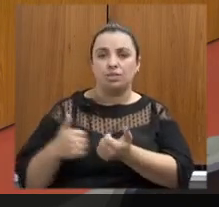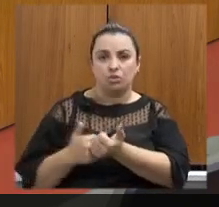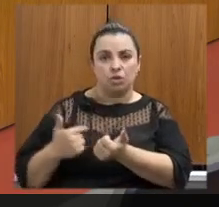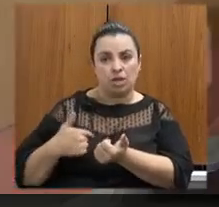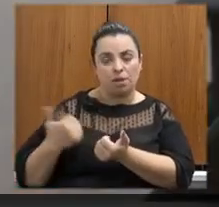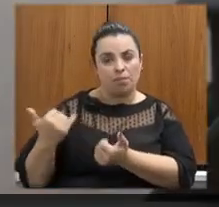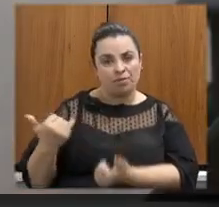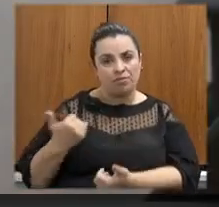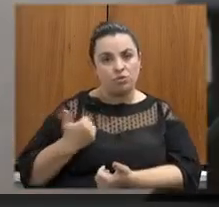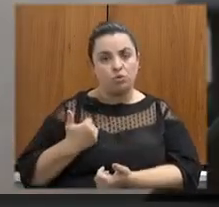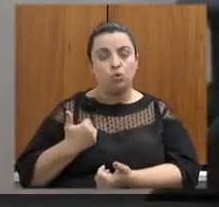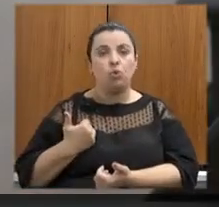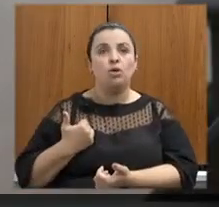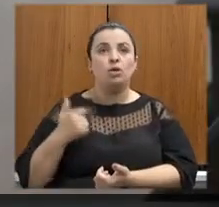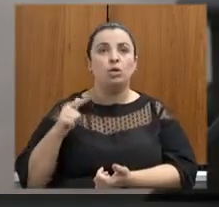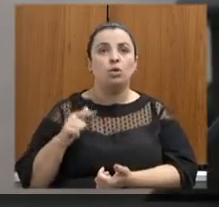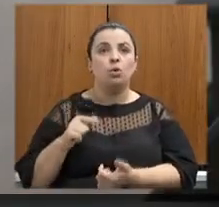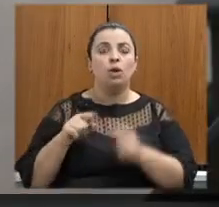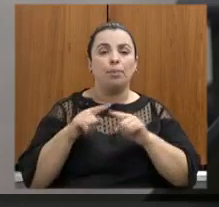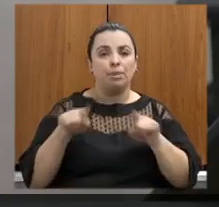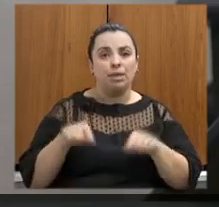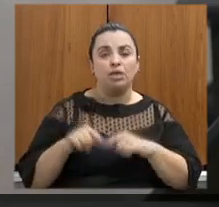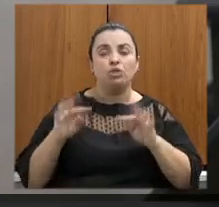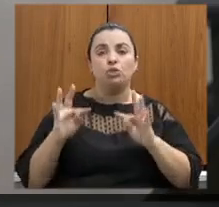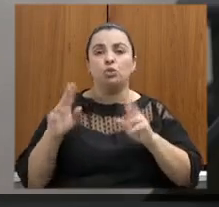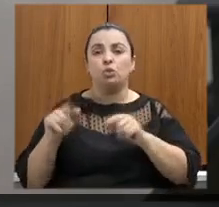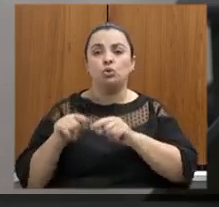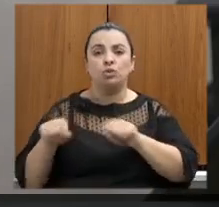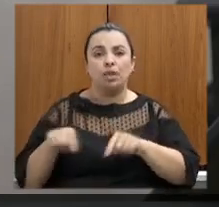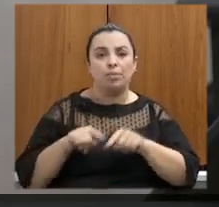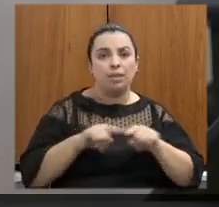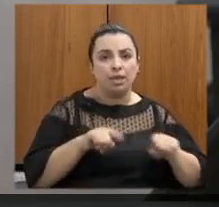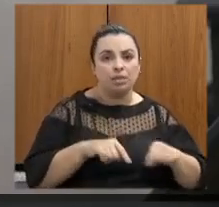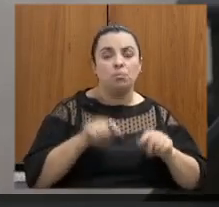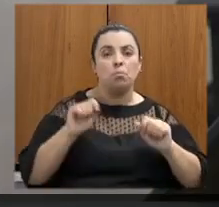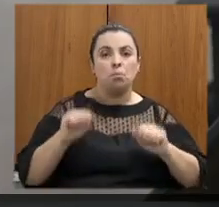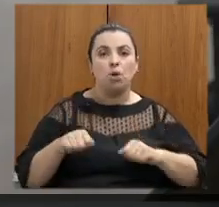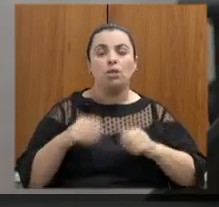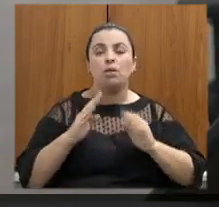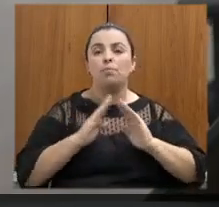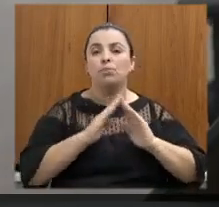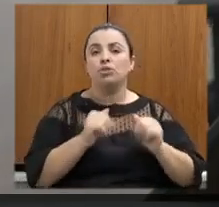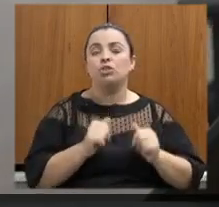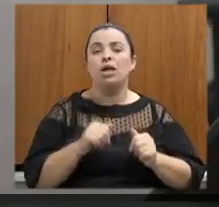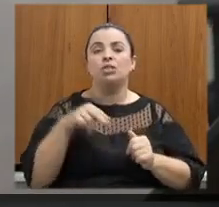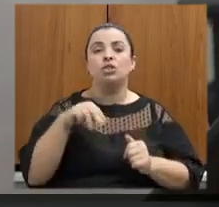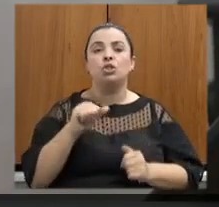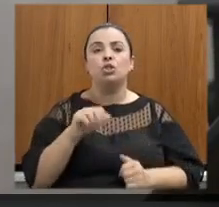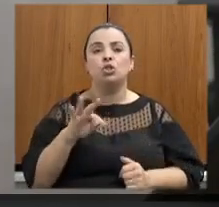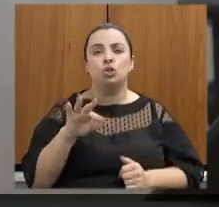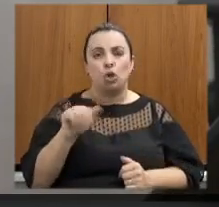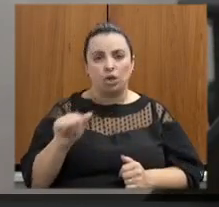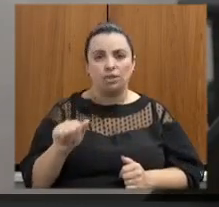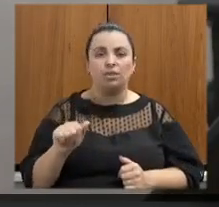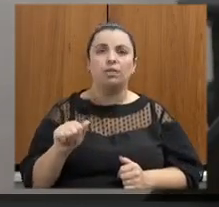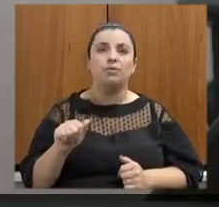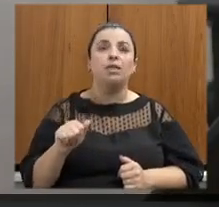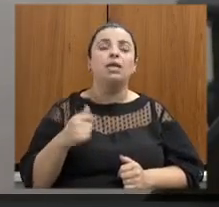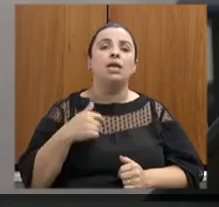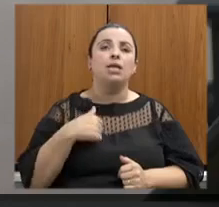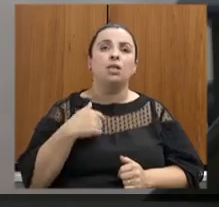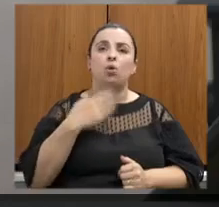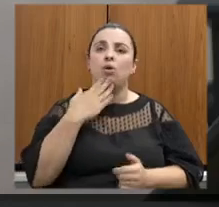que o gabinete todos os gabinetes podem solicitar as notas taxográficas então estou retirando o requerimento vou